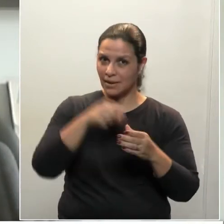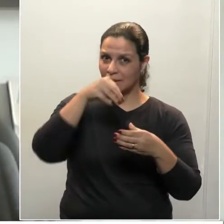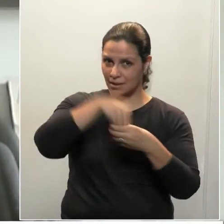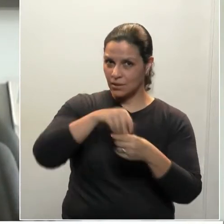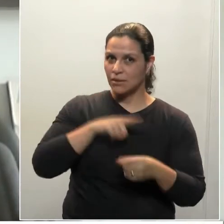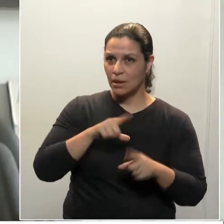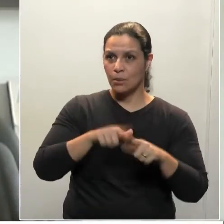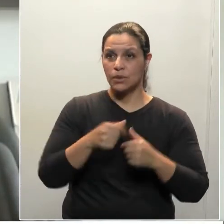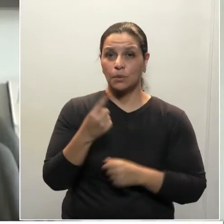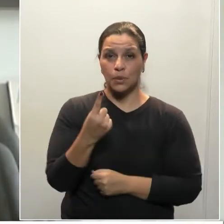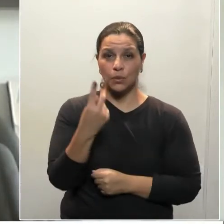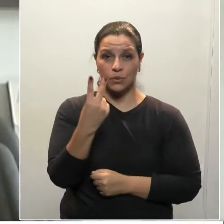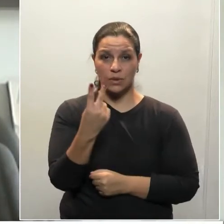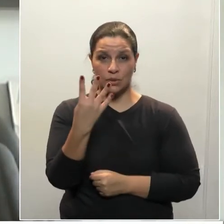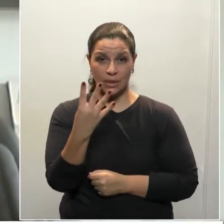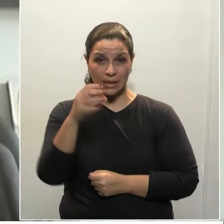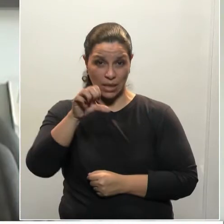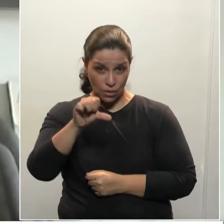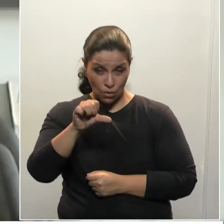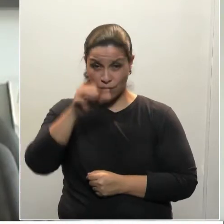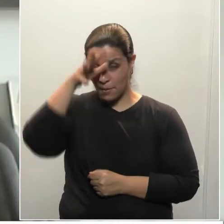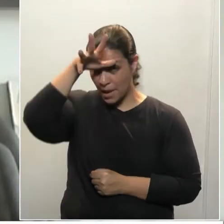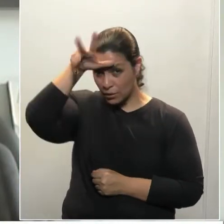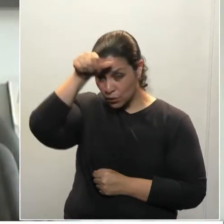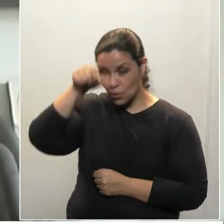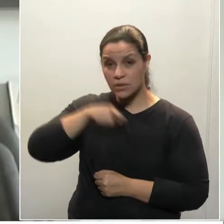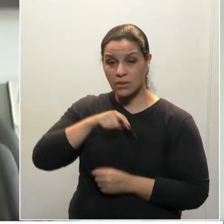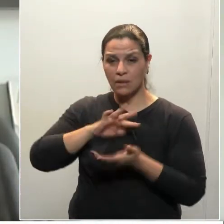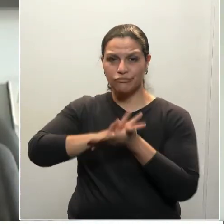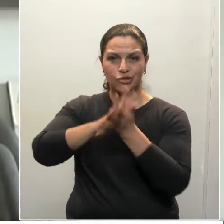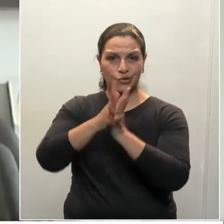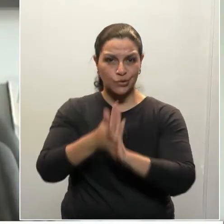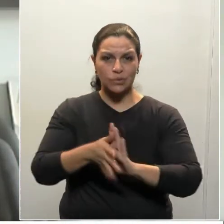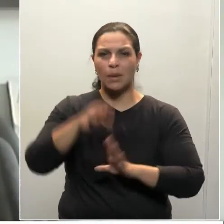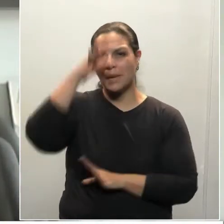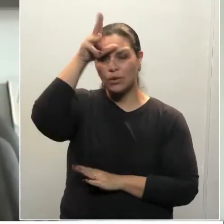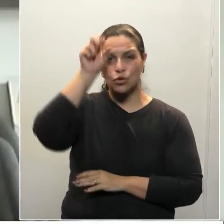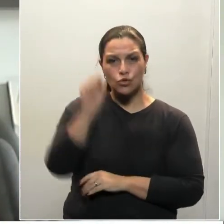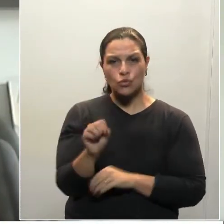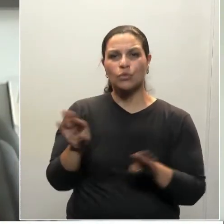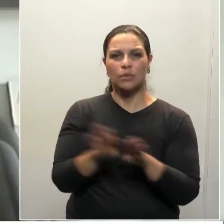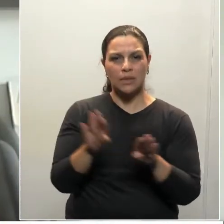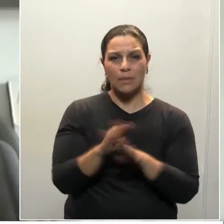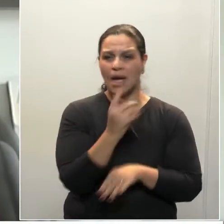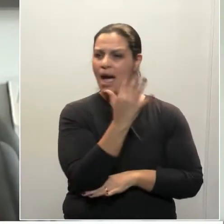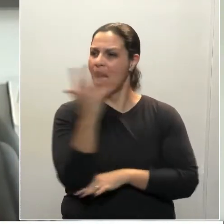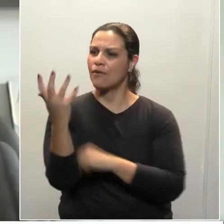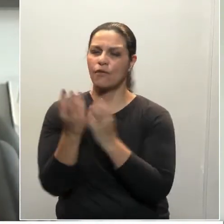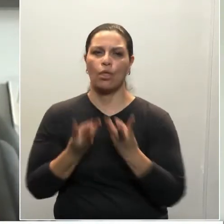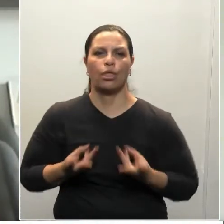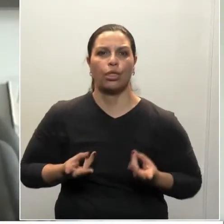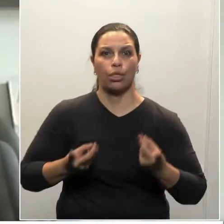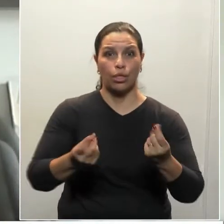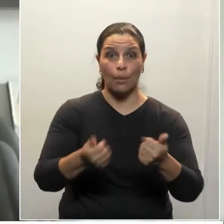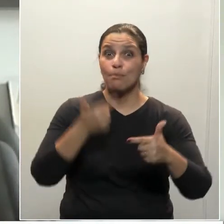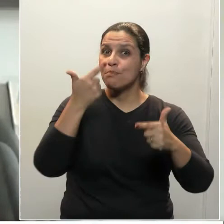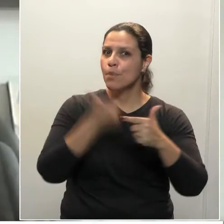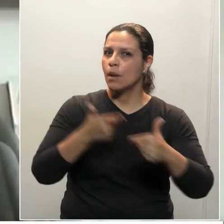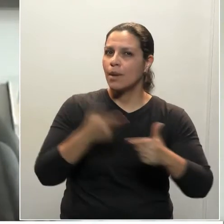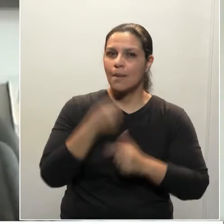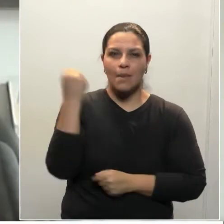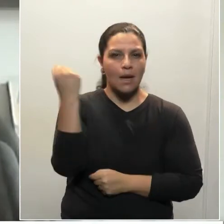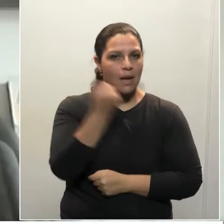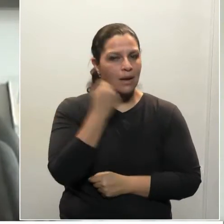.259 hectares no Mato Grosso e 1.081 no Mato Grosso do Sul. É uma tragédia. Mas é uma tragédia